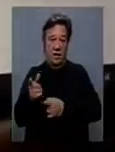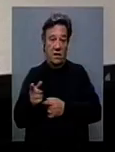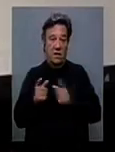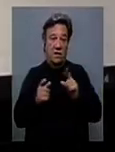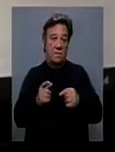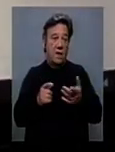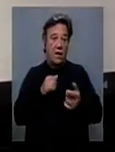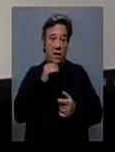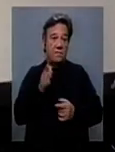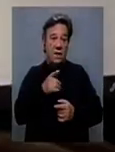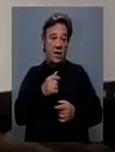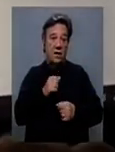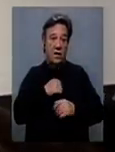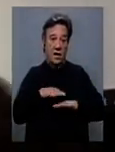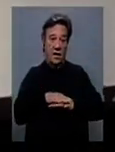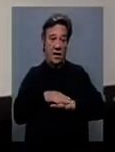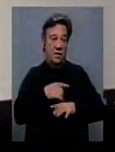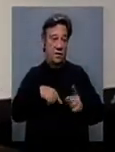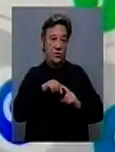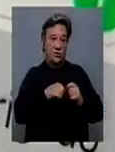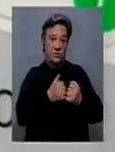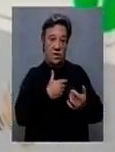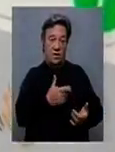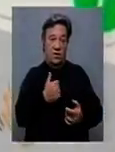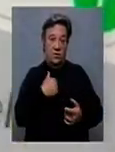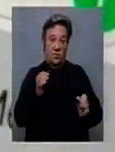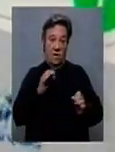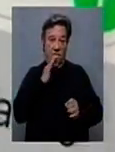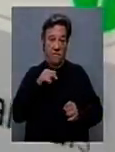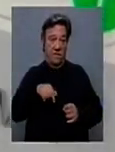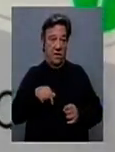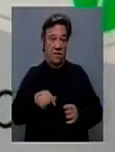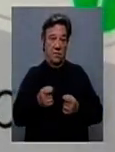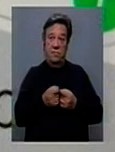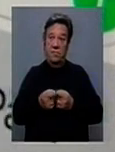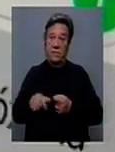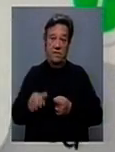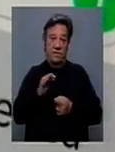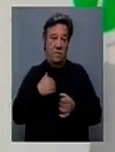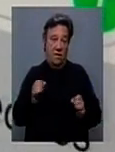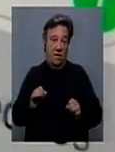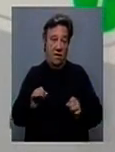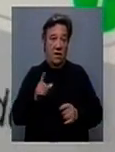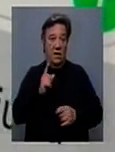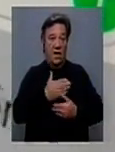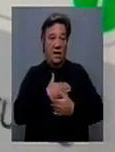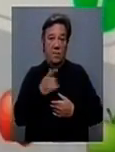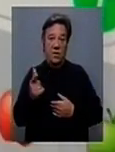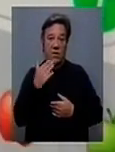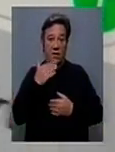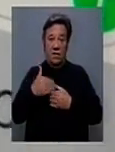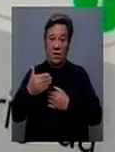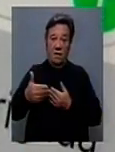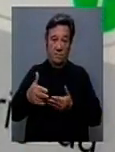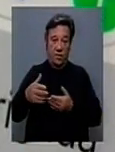há, sobretudo, as nossas redes sociais. Eu não tenho familiares próximos em França. São os amigos que deixam do lado